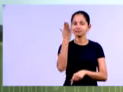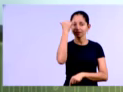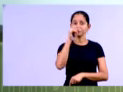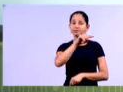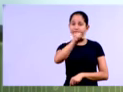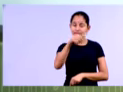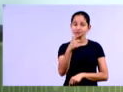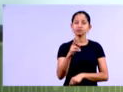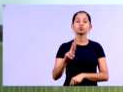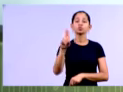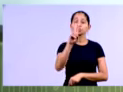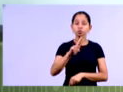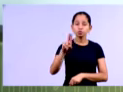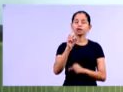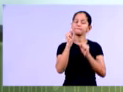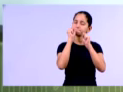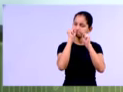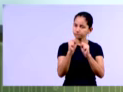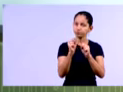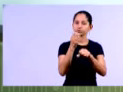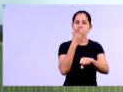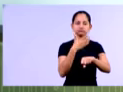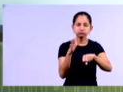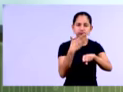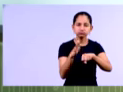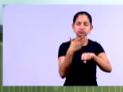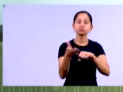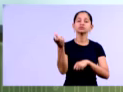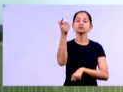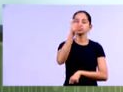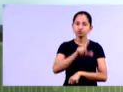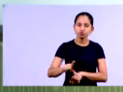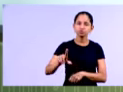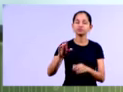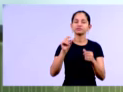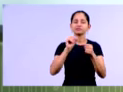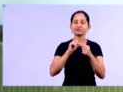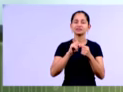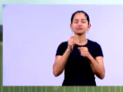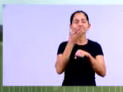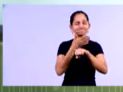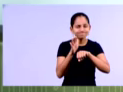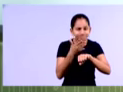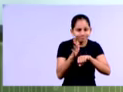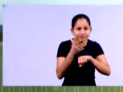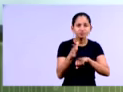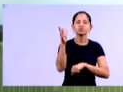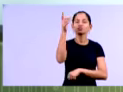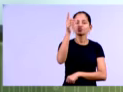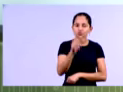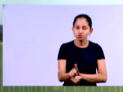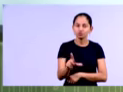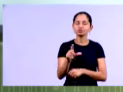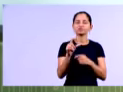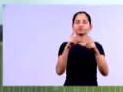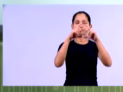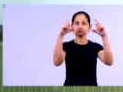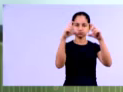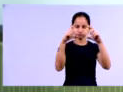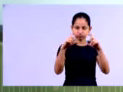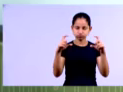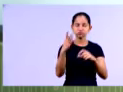como exercício, né, contínuo, para que vocês apliquem, né, quando chegar no dia da prova, vocês, de posse das equações,